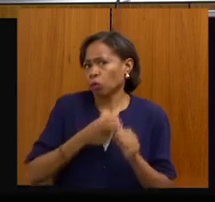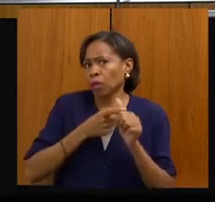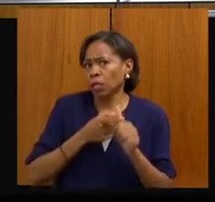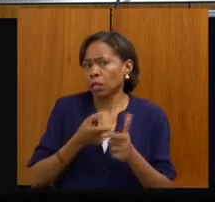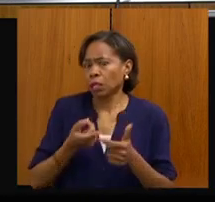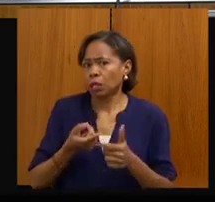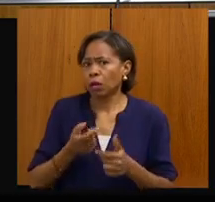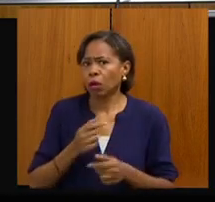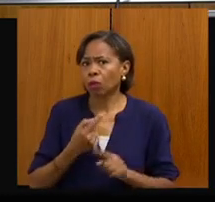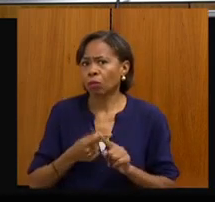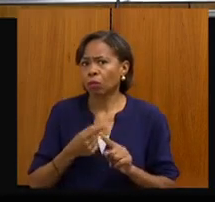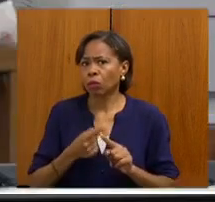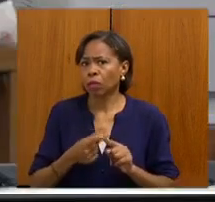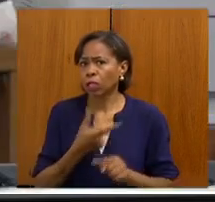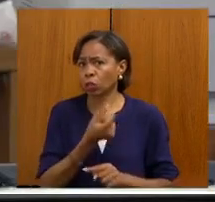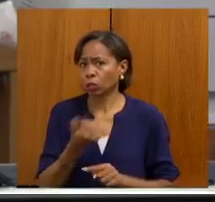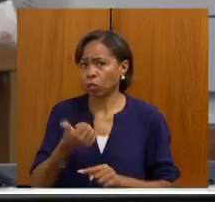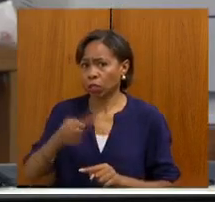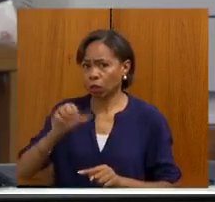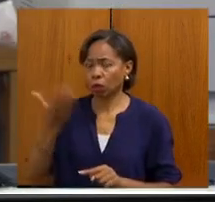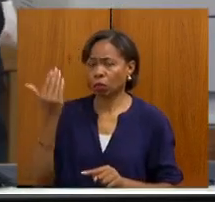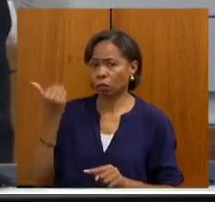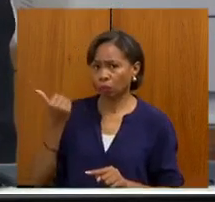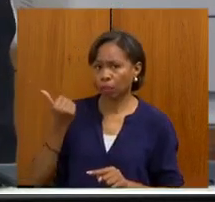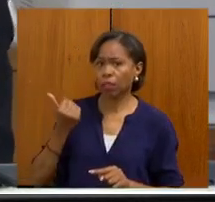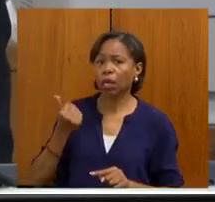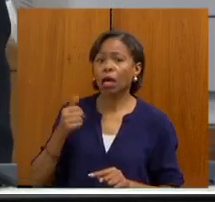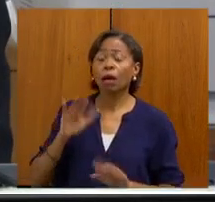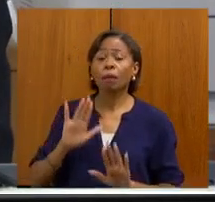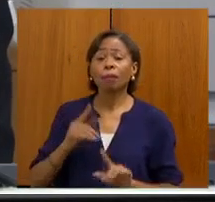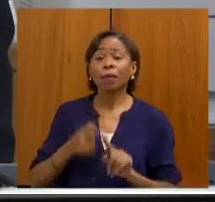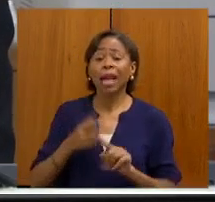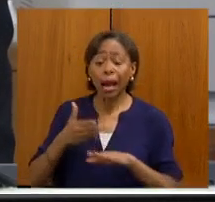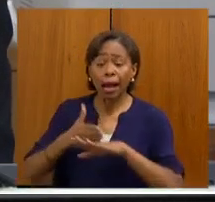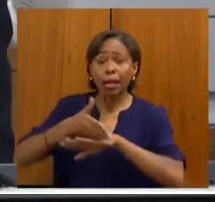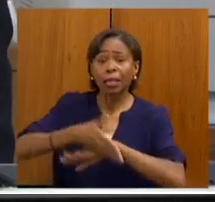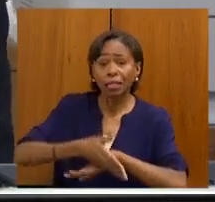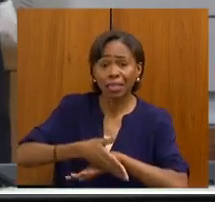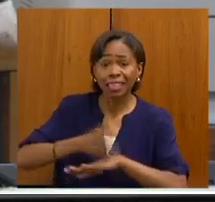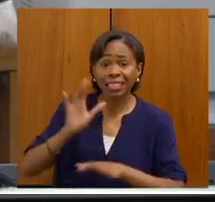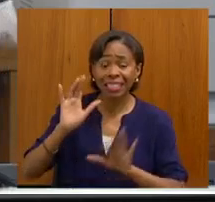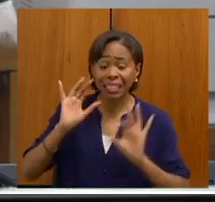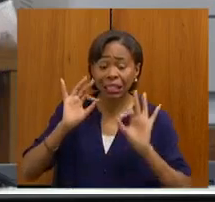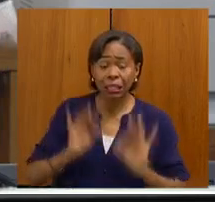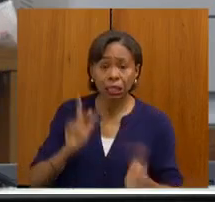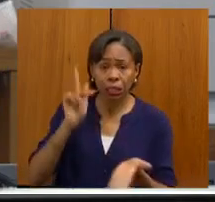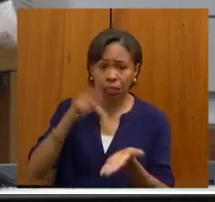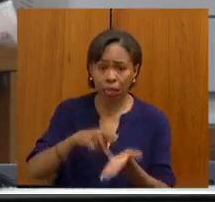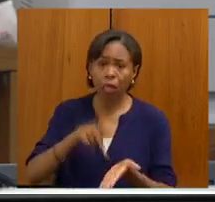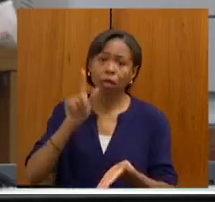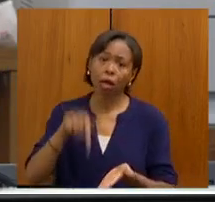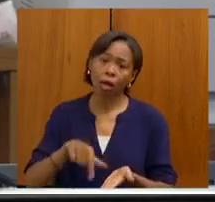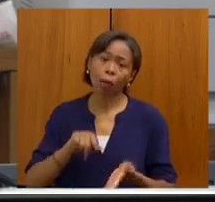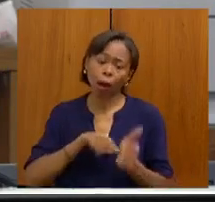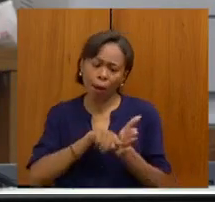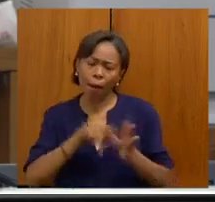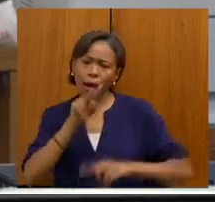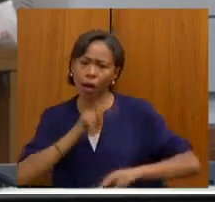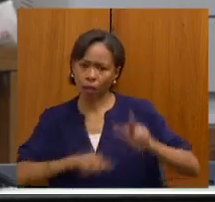basicamente o acesso ao tratamento definitivo se dá com anátomo patológico, mas nós temos que também lembrar que tem